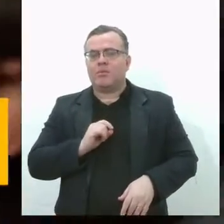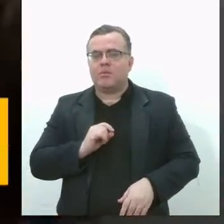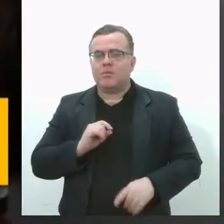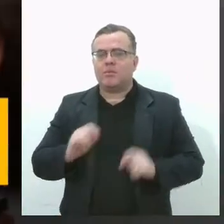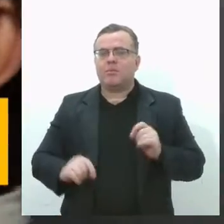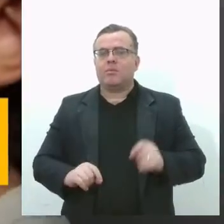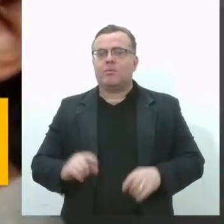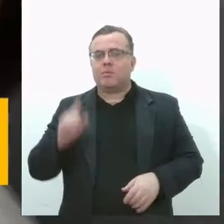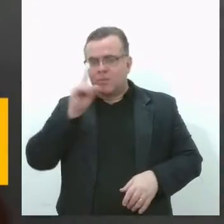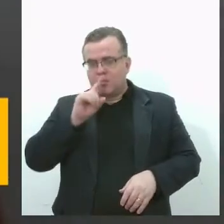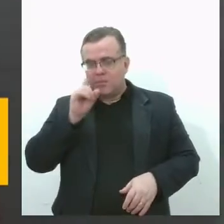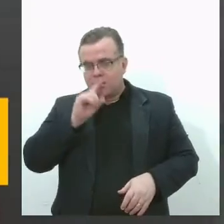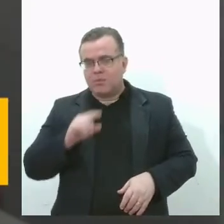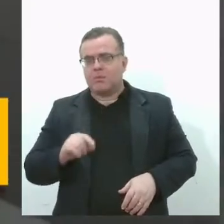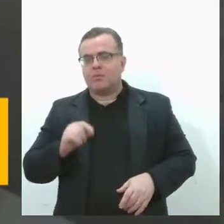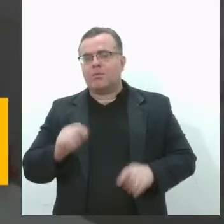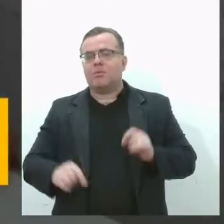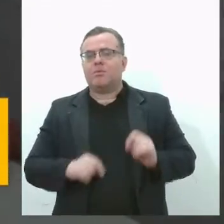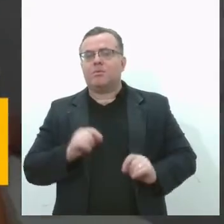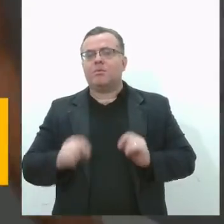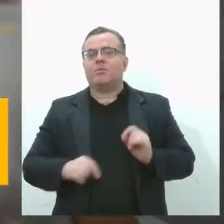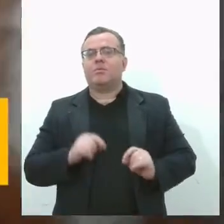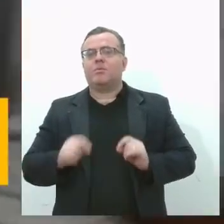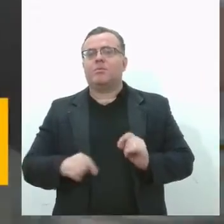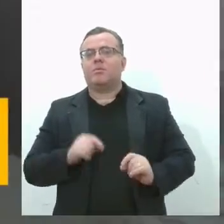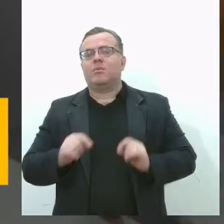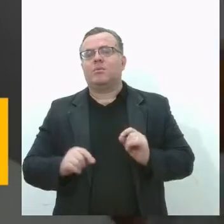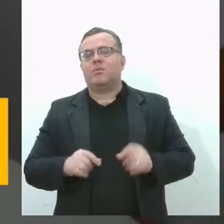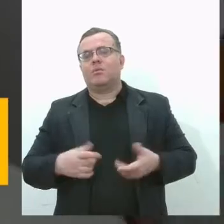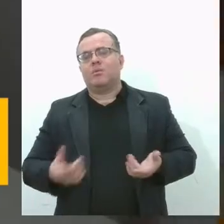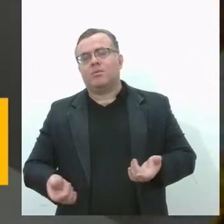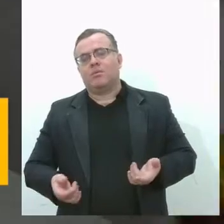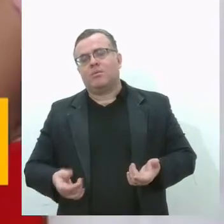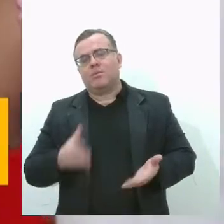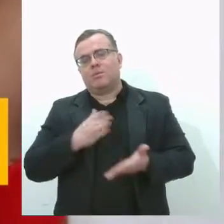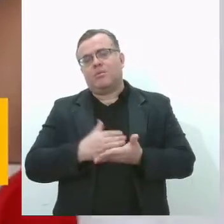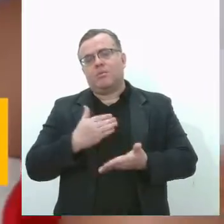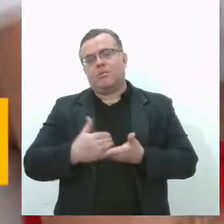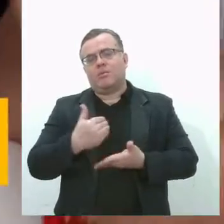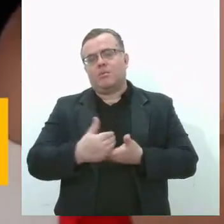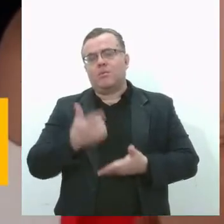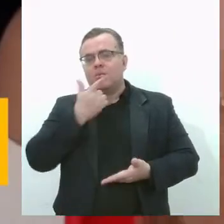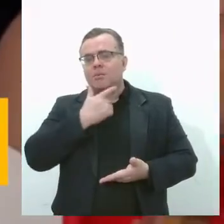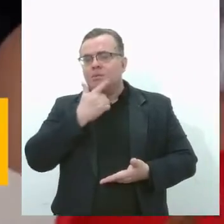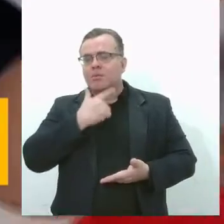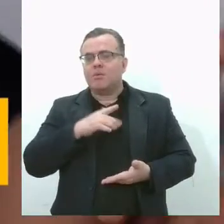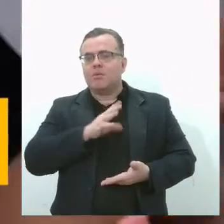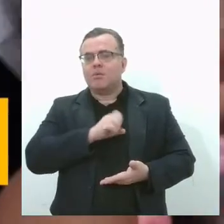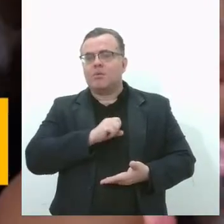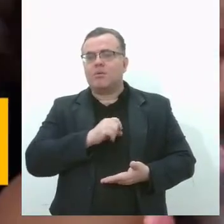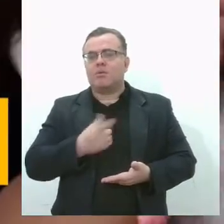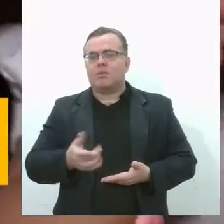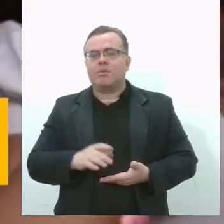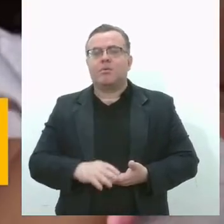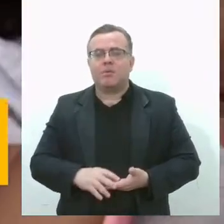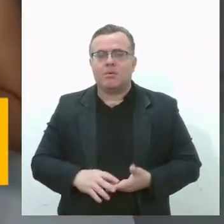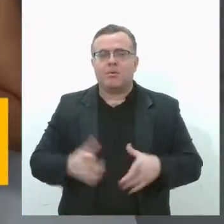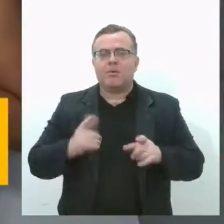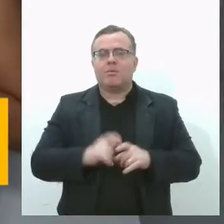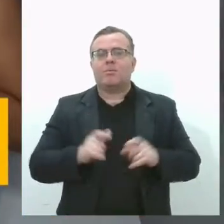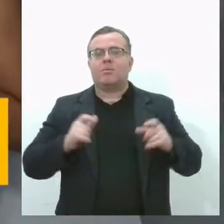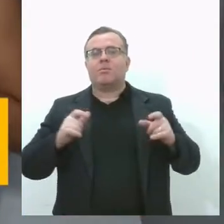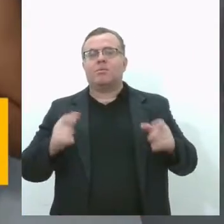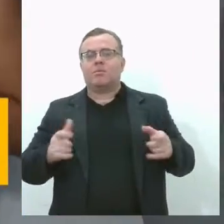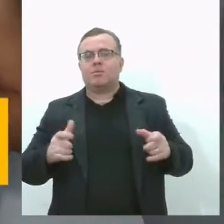Biscoito. E você gosta de comer o que? O do limão de reto. Apesar da maioria dos alunos ter gostado do lanche,